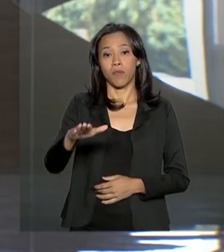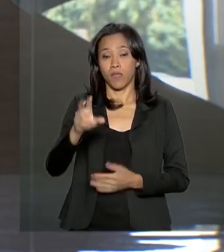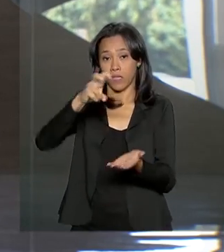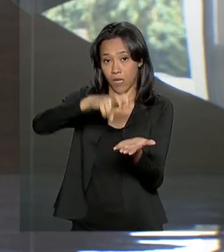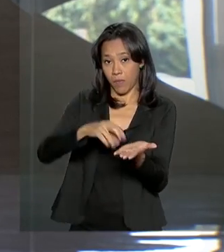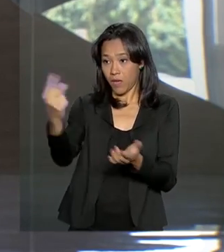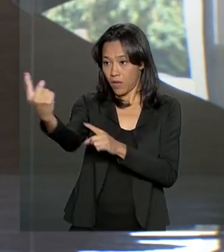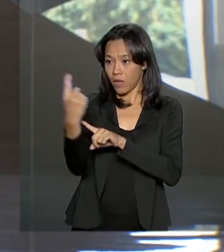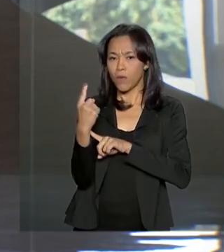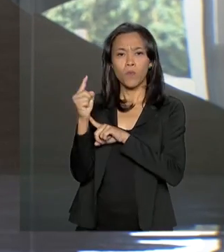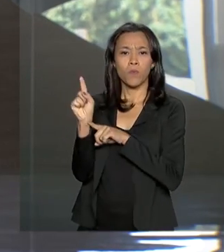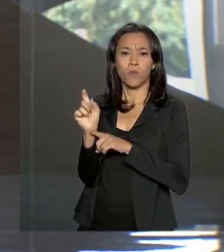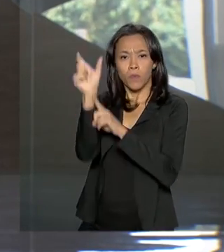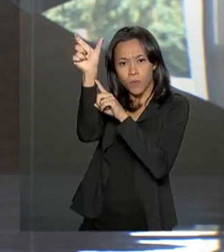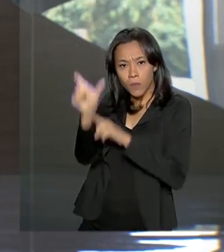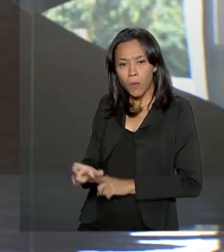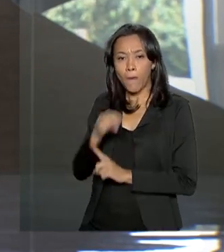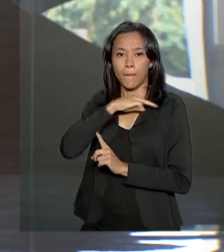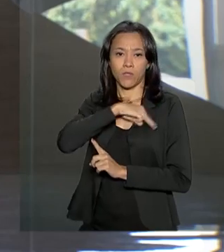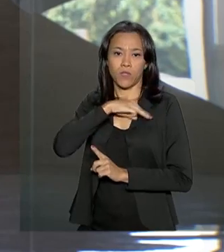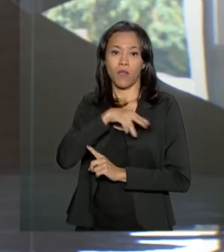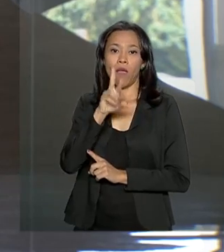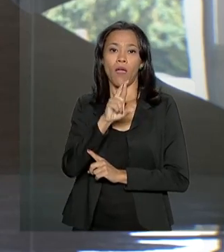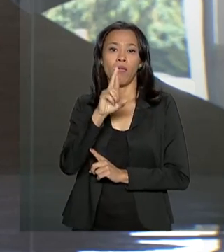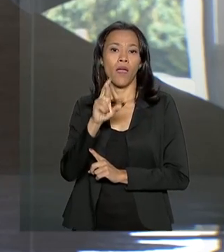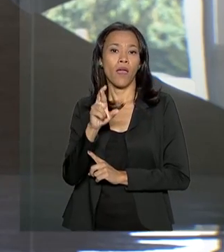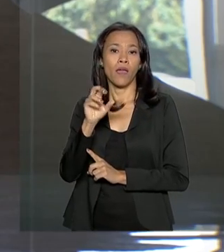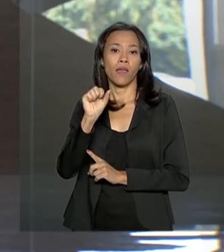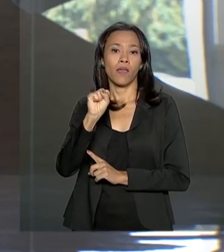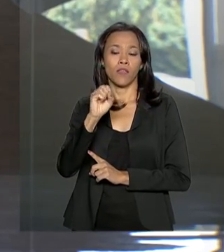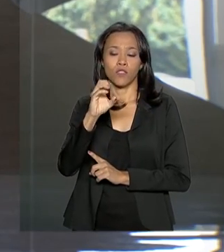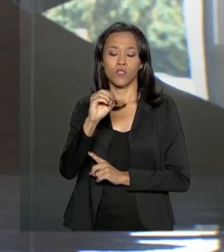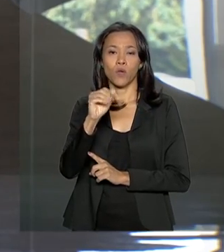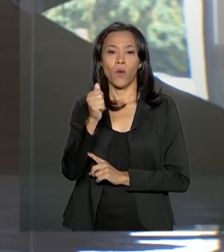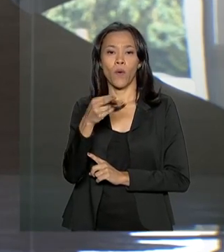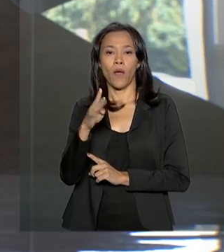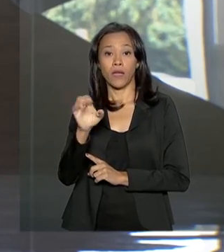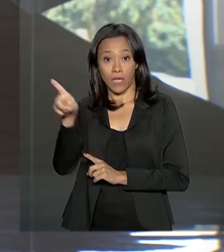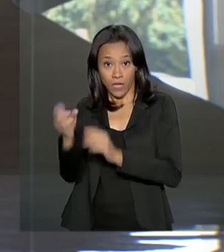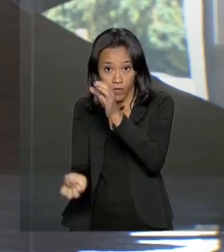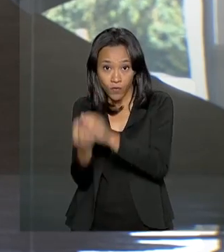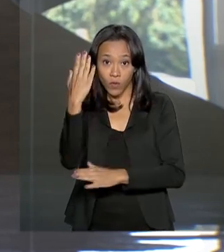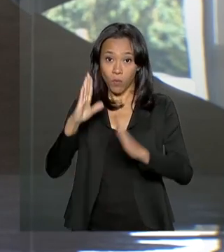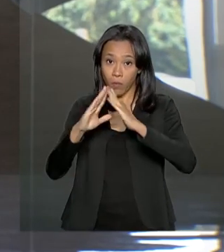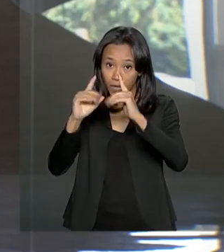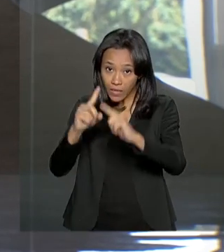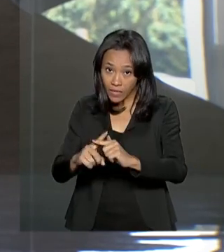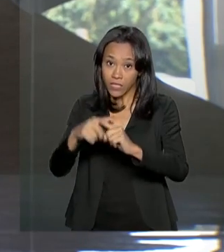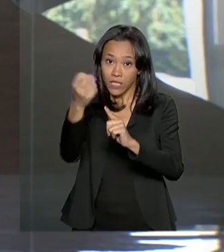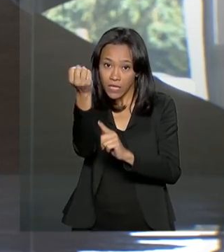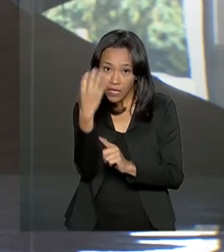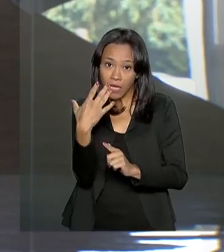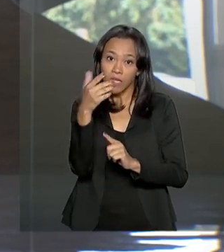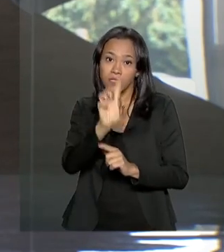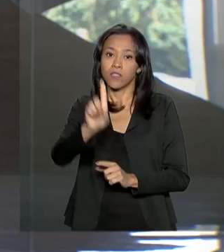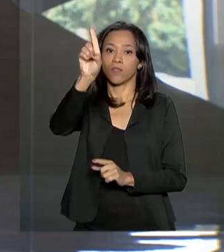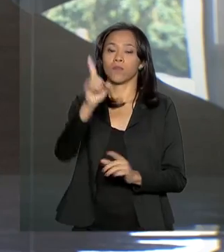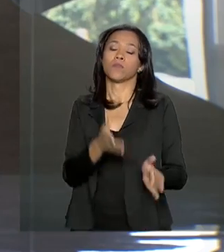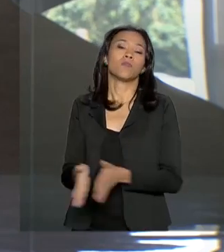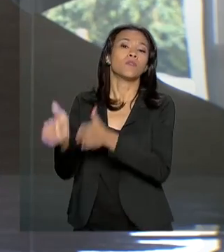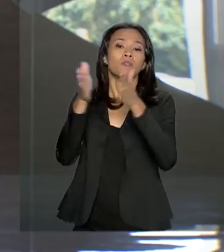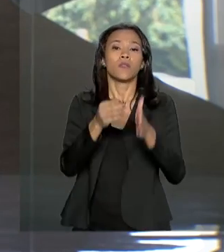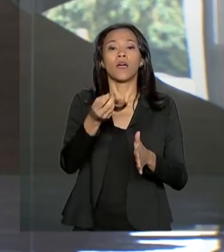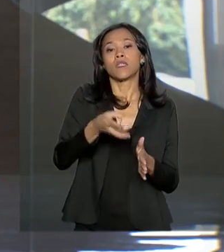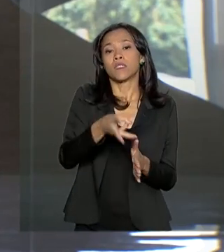missionário R.R. Soares, fundador da Igreja Internacional da Graça de Deus. Às três da tarde, o presidente se